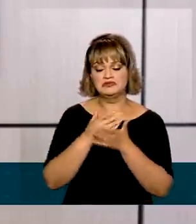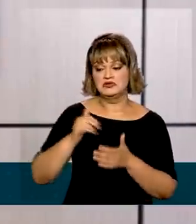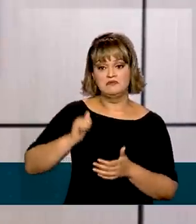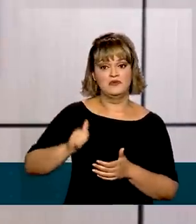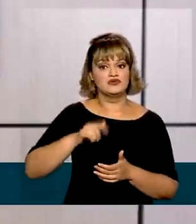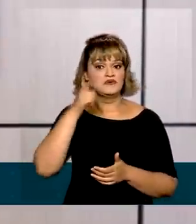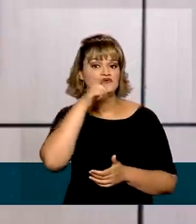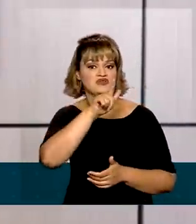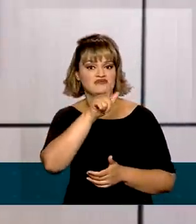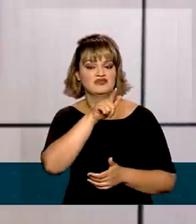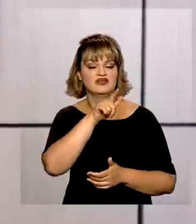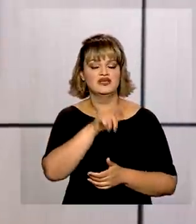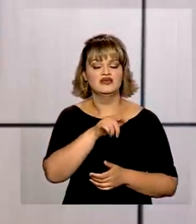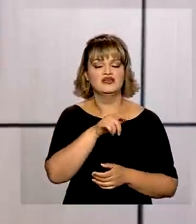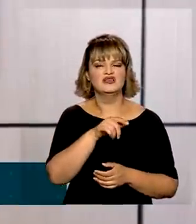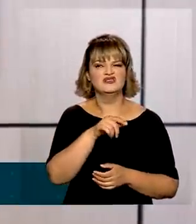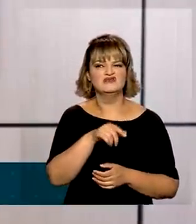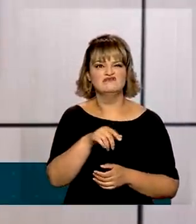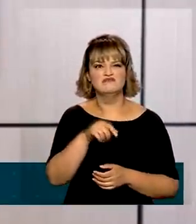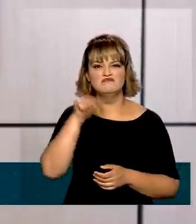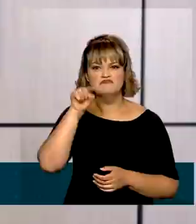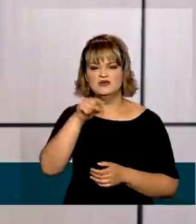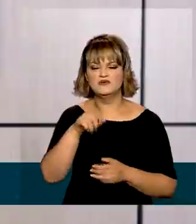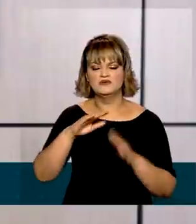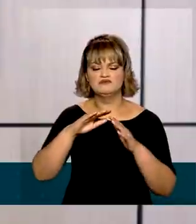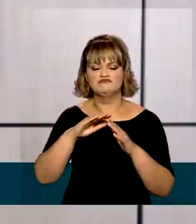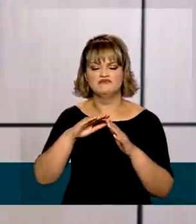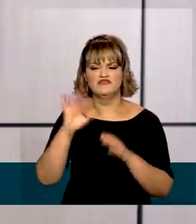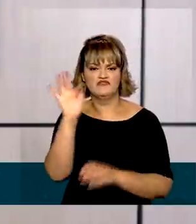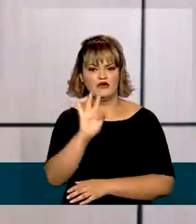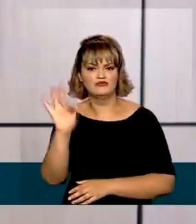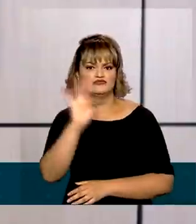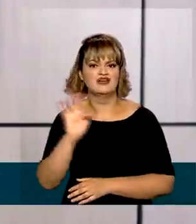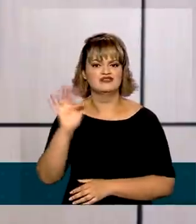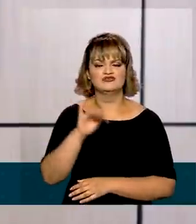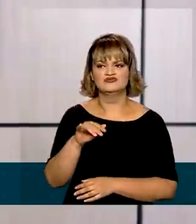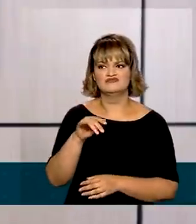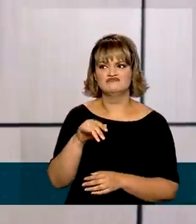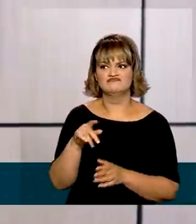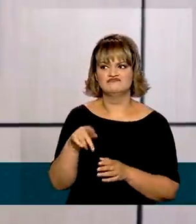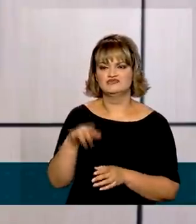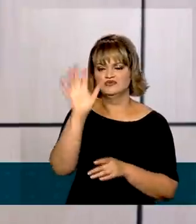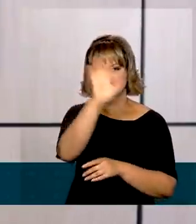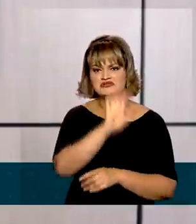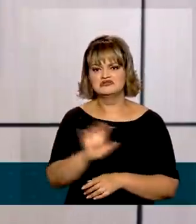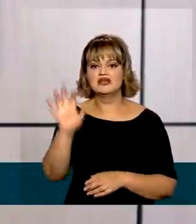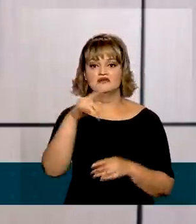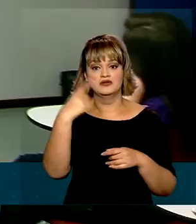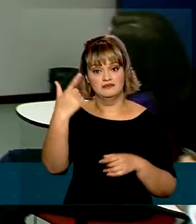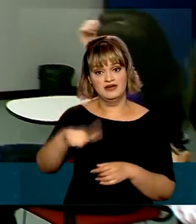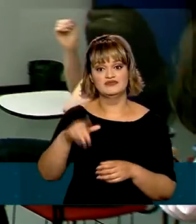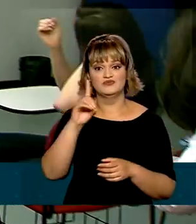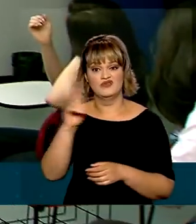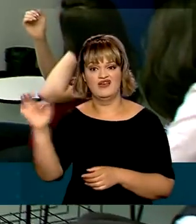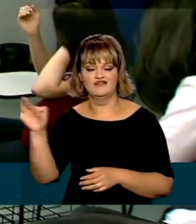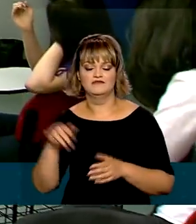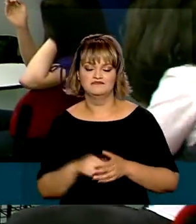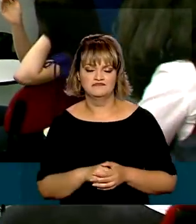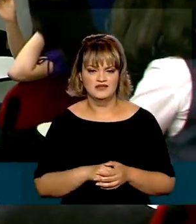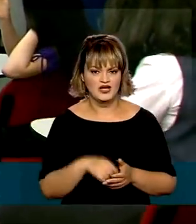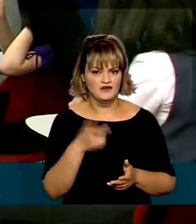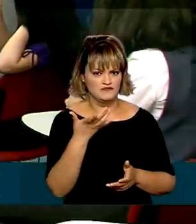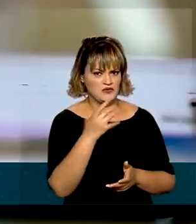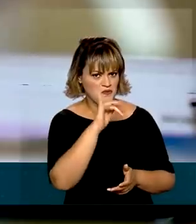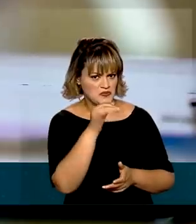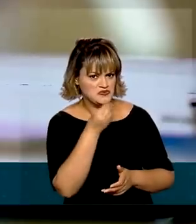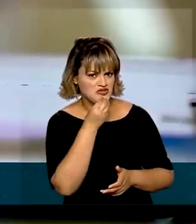ProUni em mais de mil instituições privadas de ensino superior de todos os estados e do Distrito Federal. Para ter chances